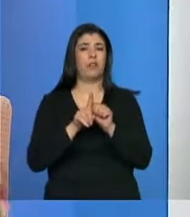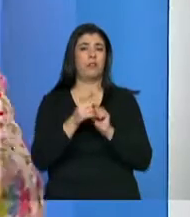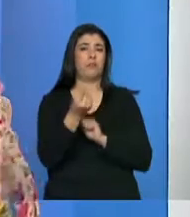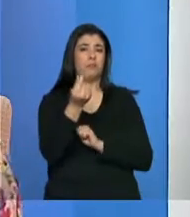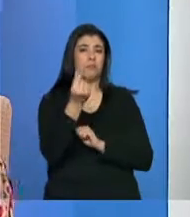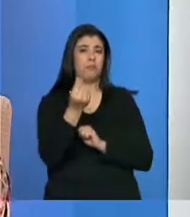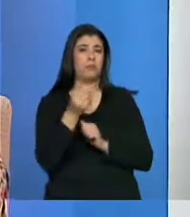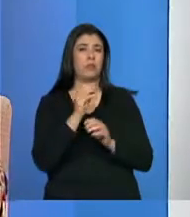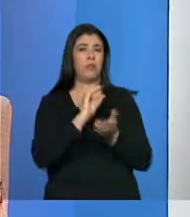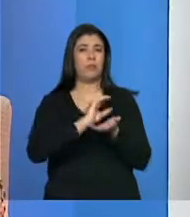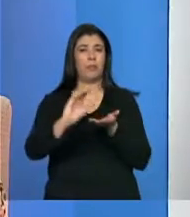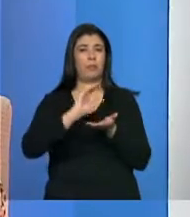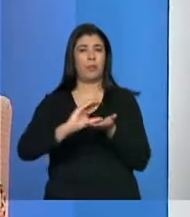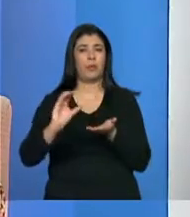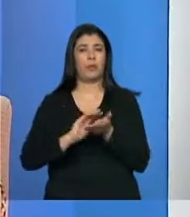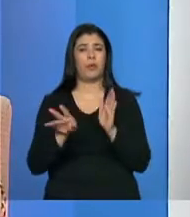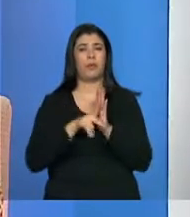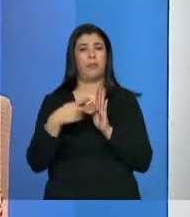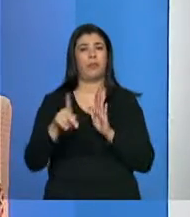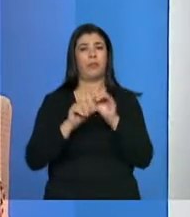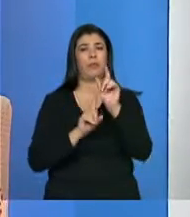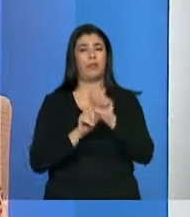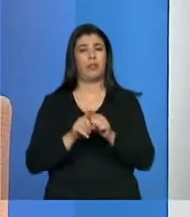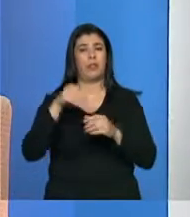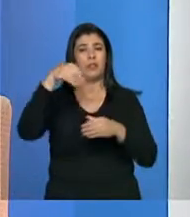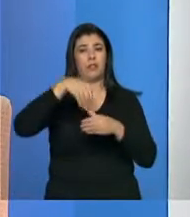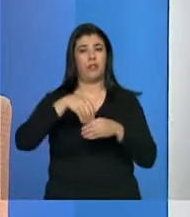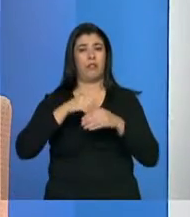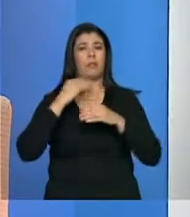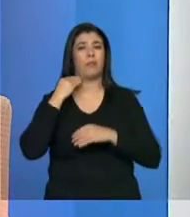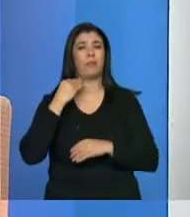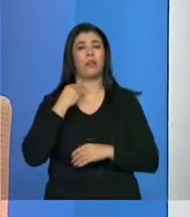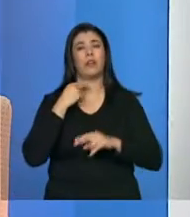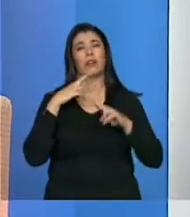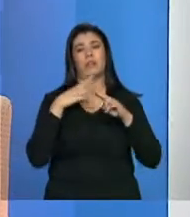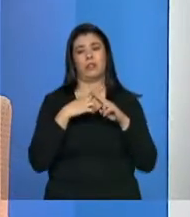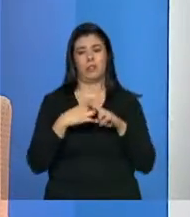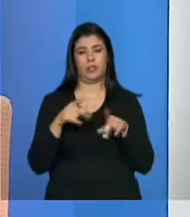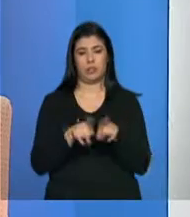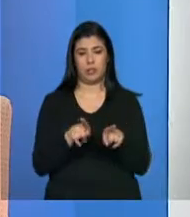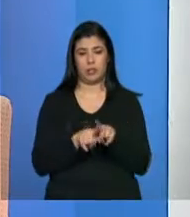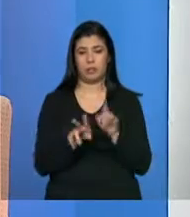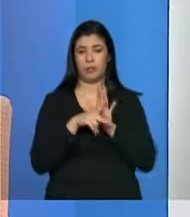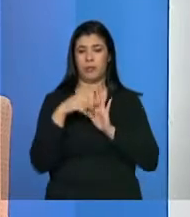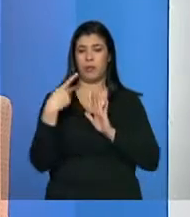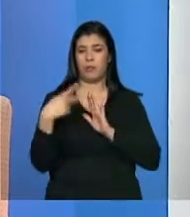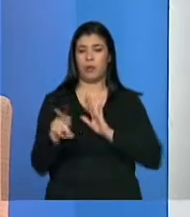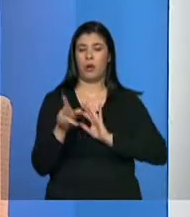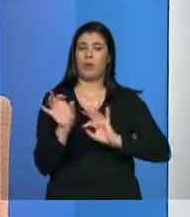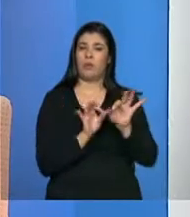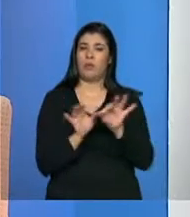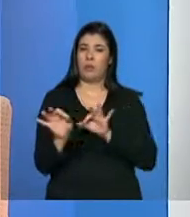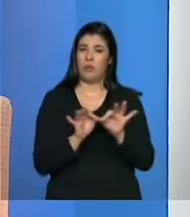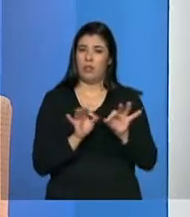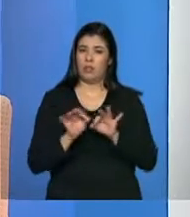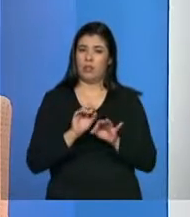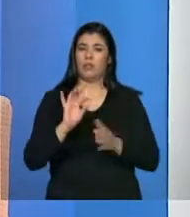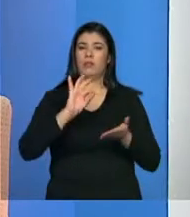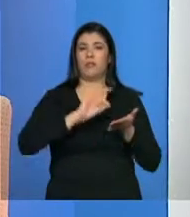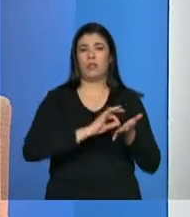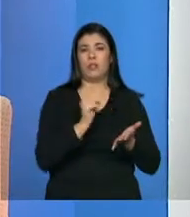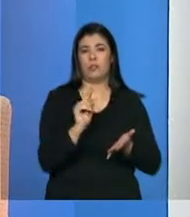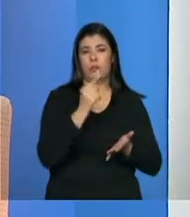E tudo automático dentro da Caixa Econômica Federal, porque é a própria Caixa Econômica Federal que também opera o programa Bolsa Família, além do Cadastro Único.